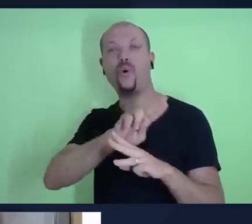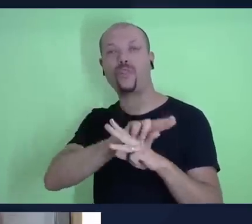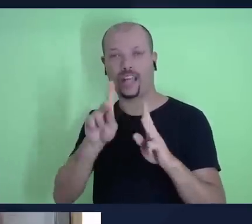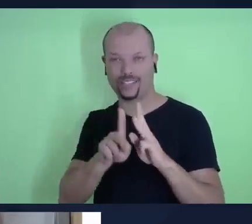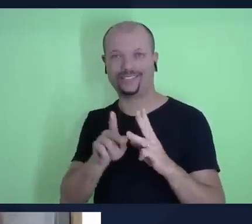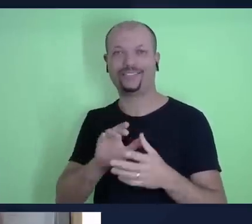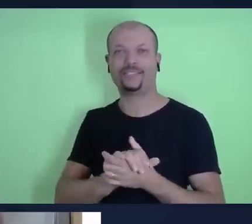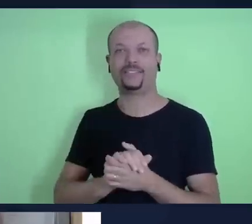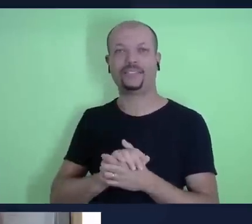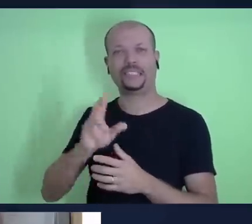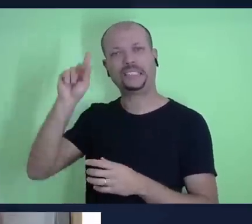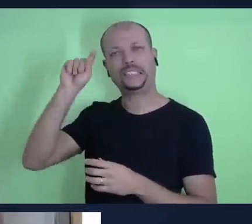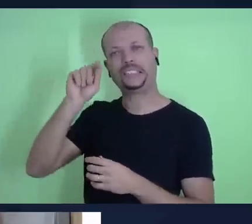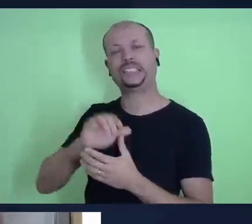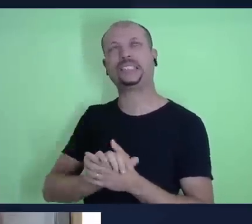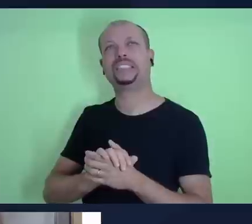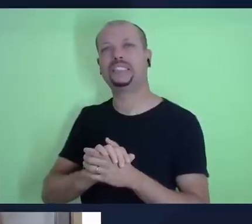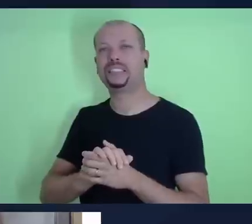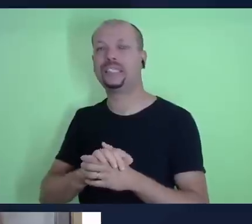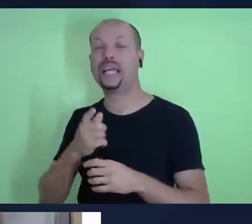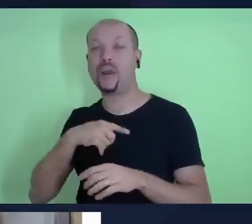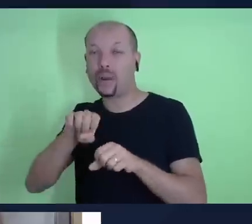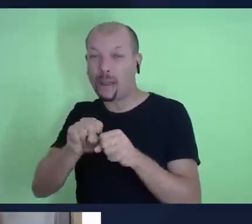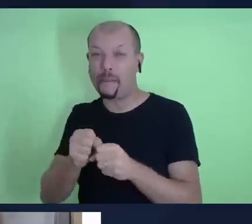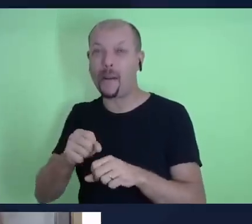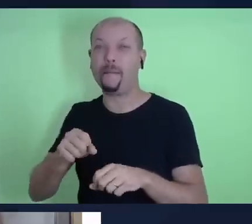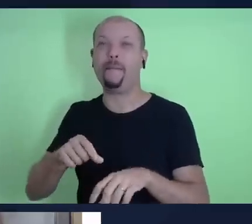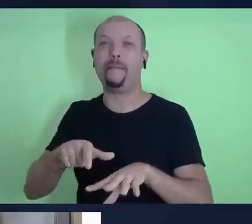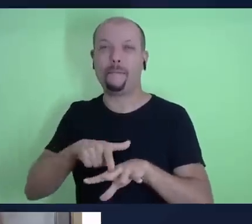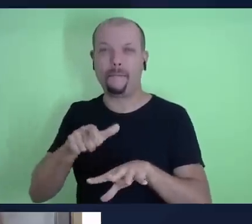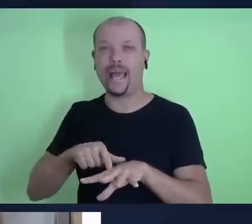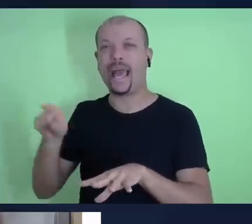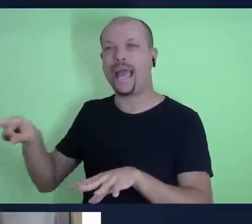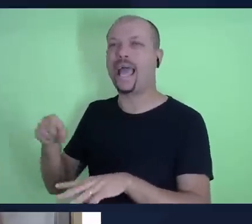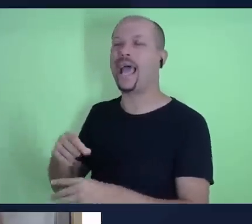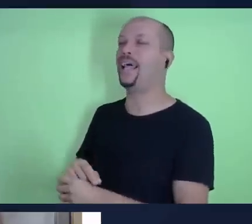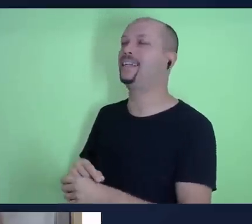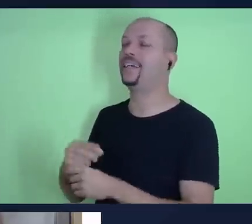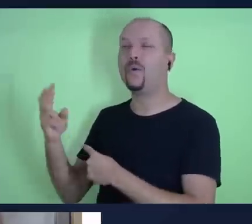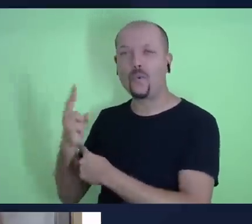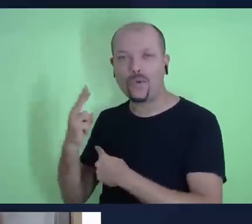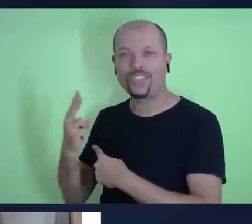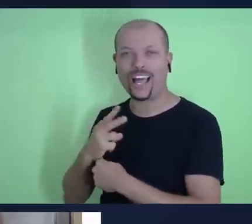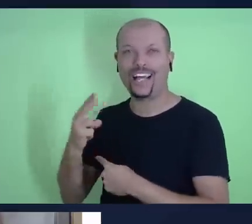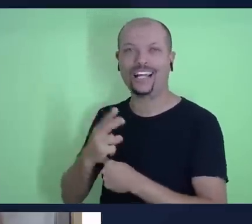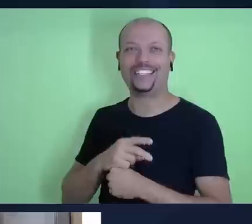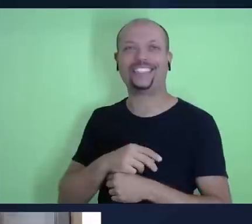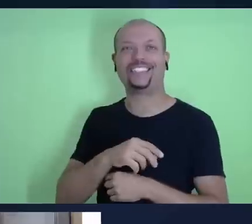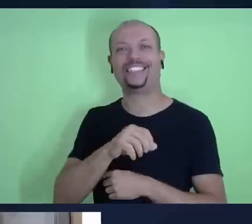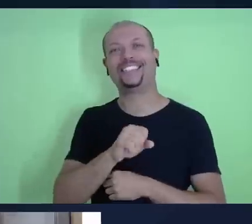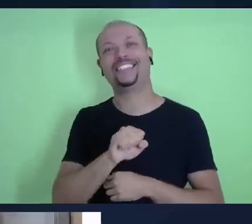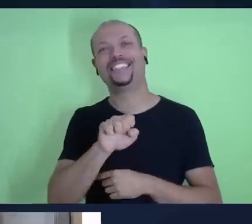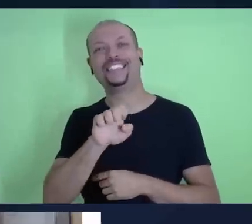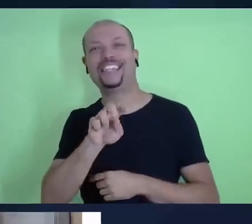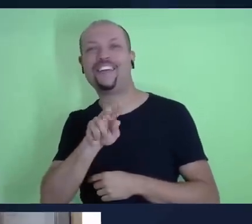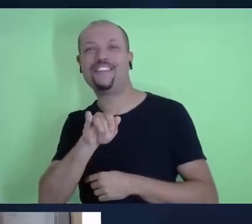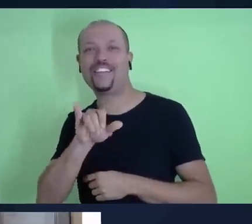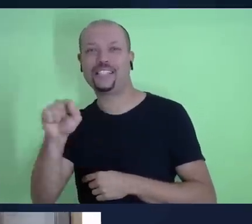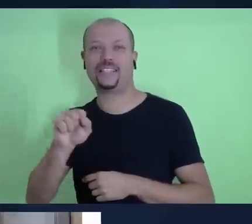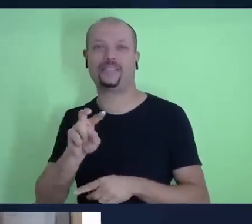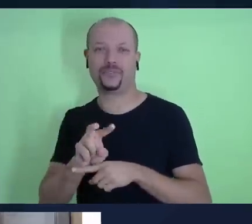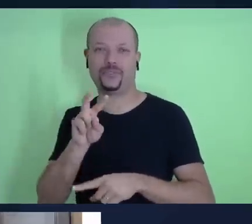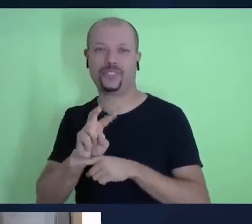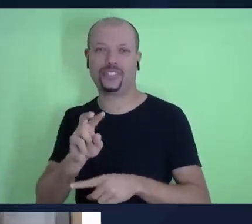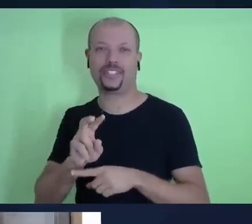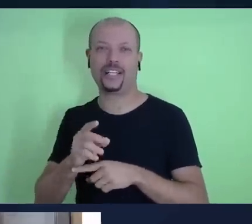lá de 2021, ou seja, há mais de um ano, é a minha fisioterapeuta, ali no Cevisa, não é? Tem cuidado aí para, da minha